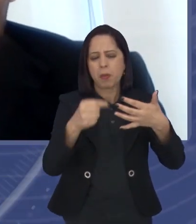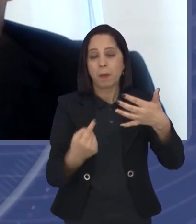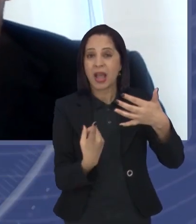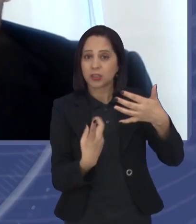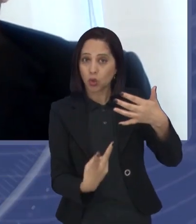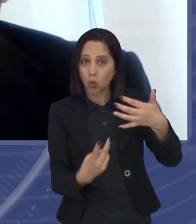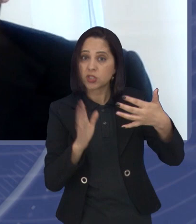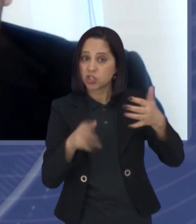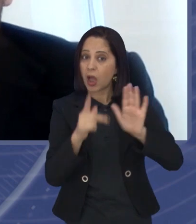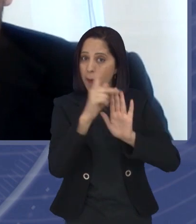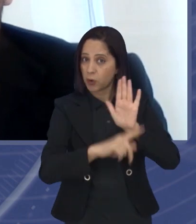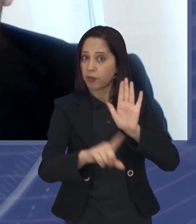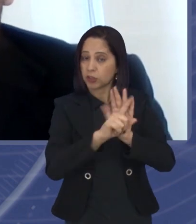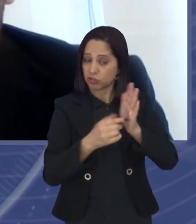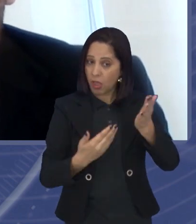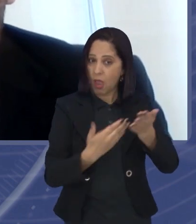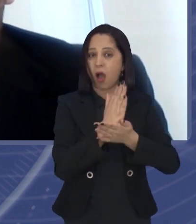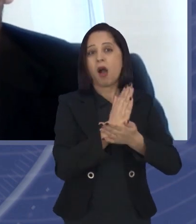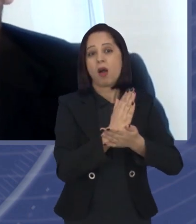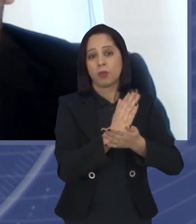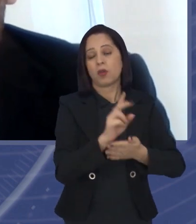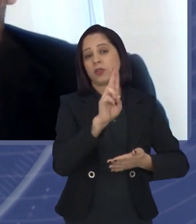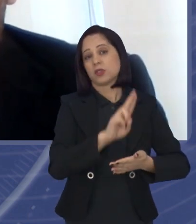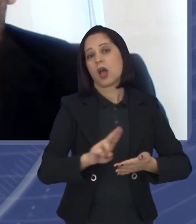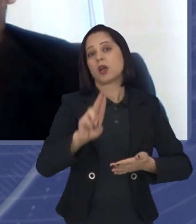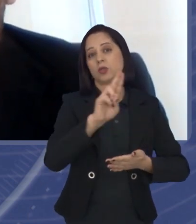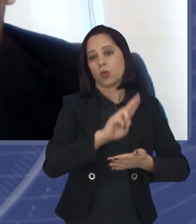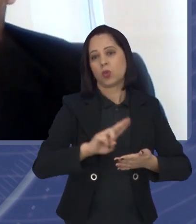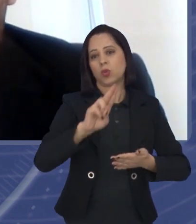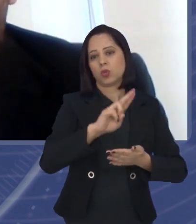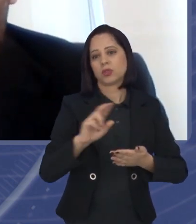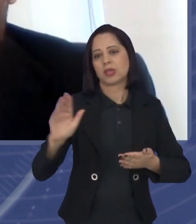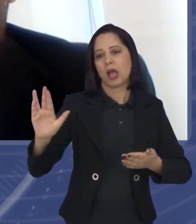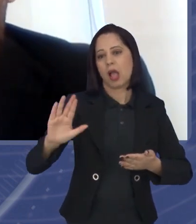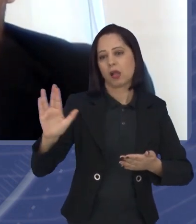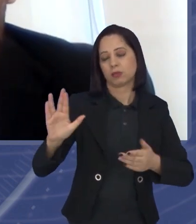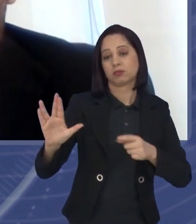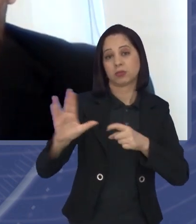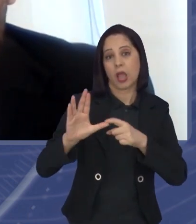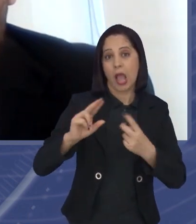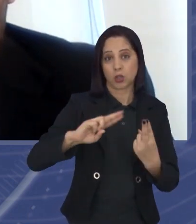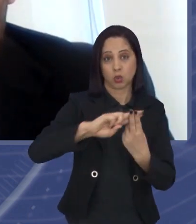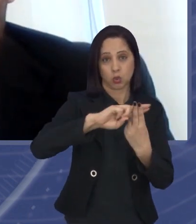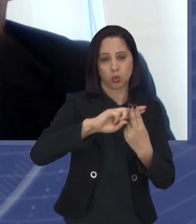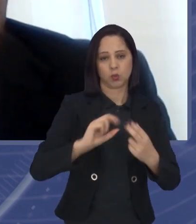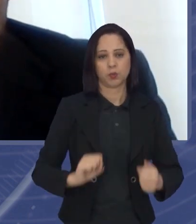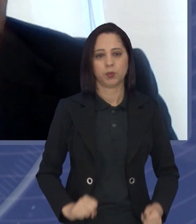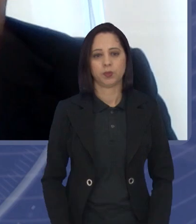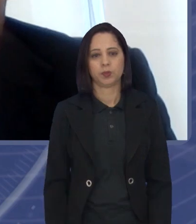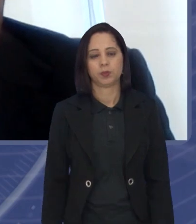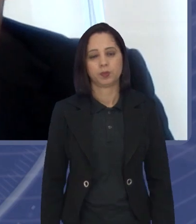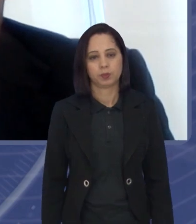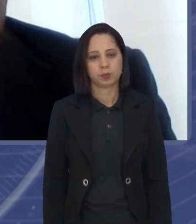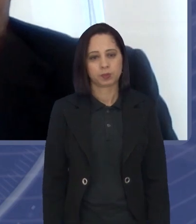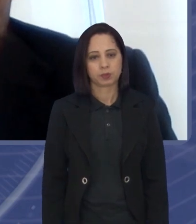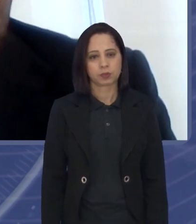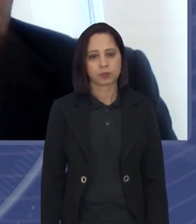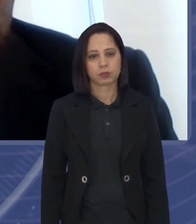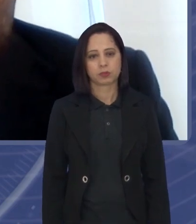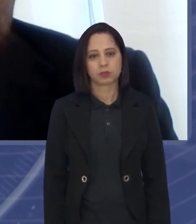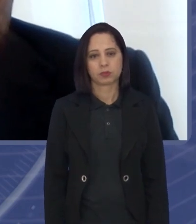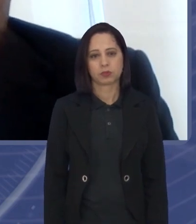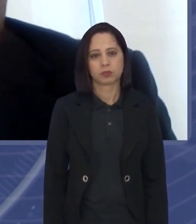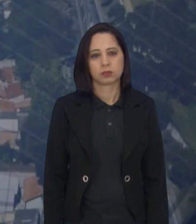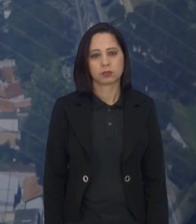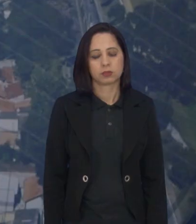projetos de lei aprovados para fornecimento de cannabis medicinal no SUS. E aí para a gente